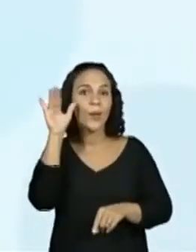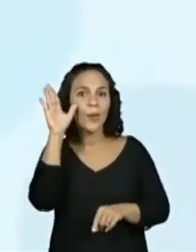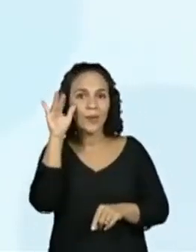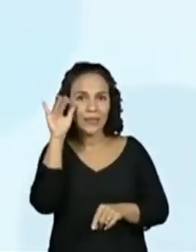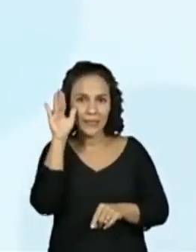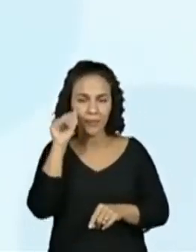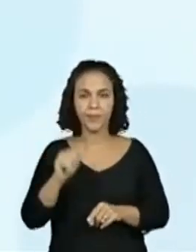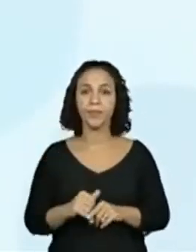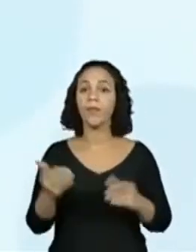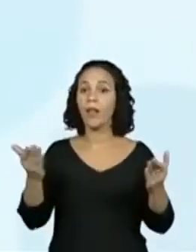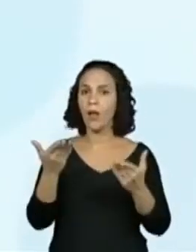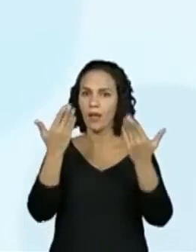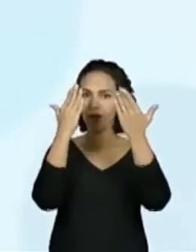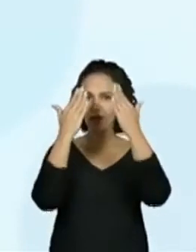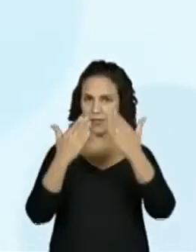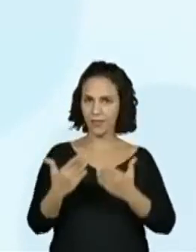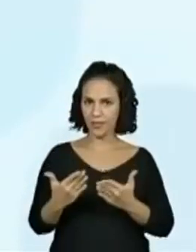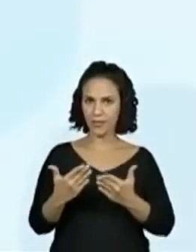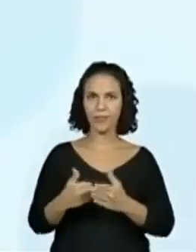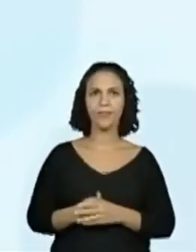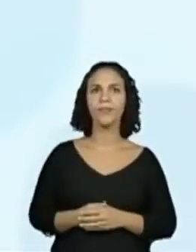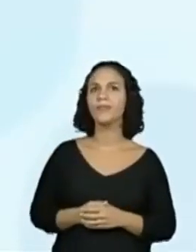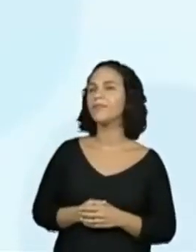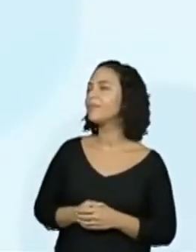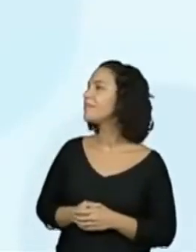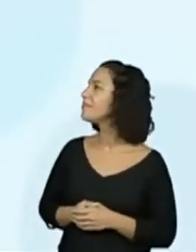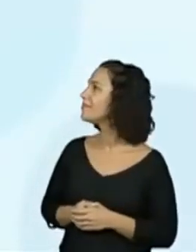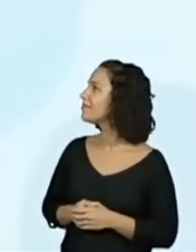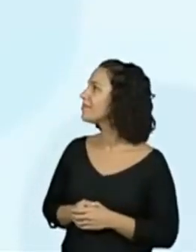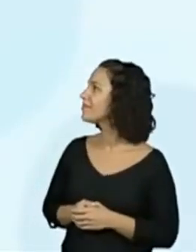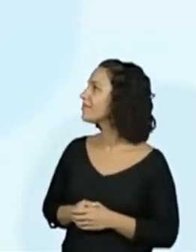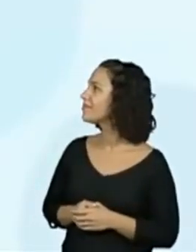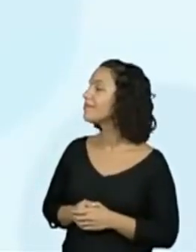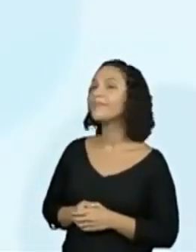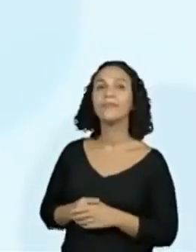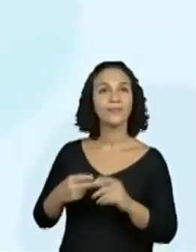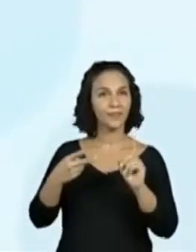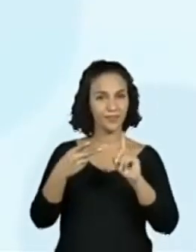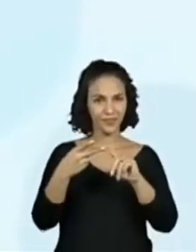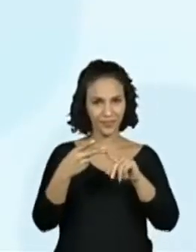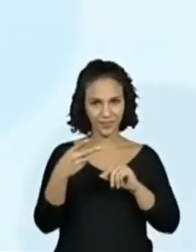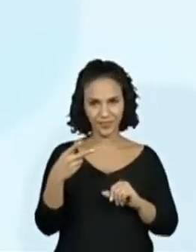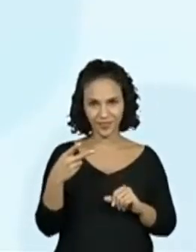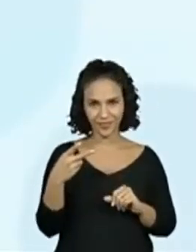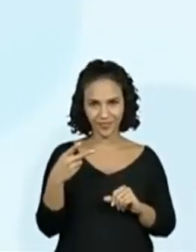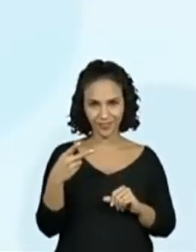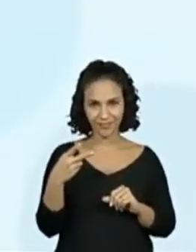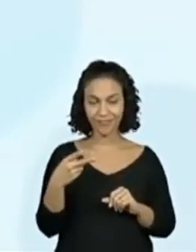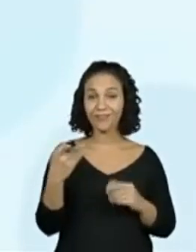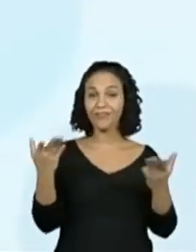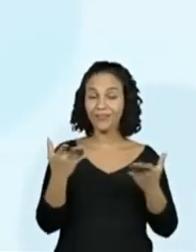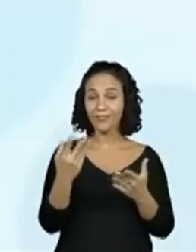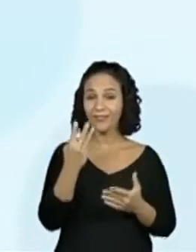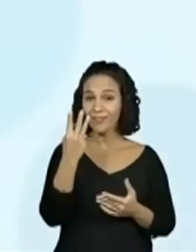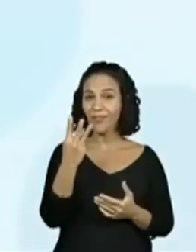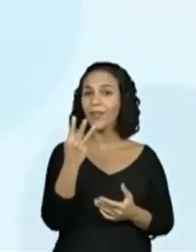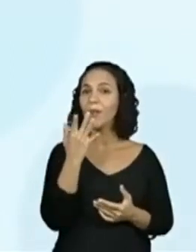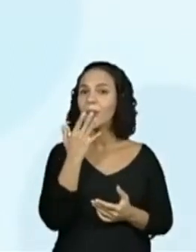análise disso aqui. Vocês vão entender porque que eu marquei. Dois. Usando três cores.